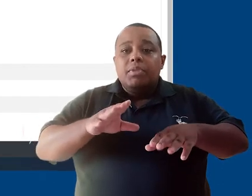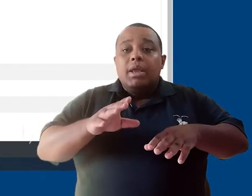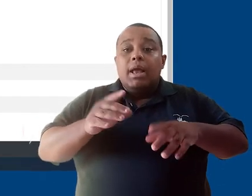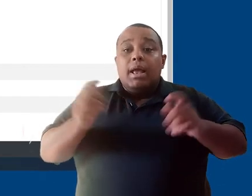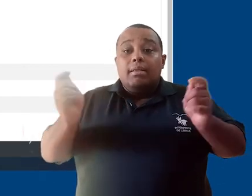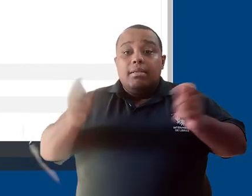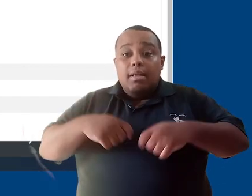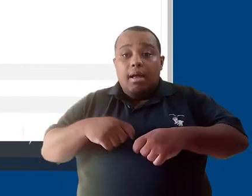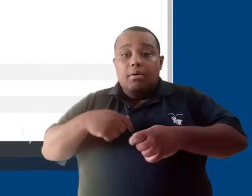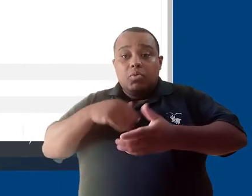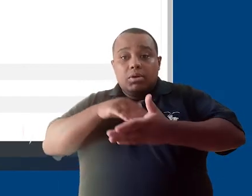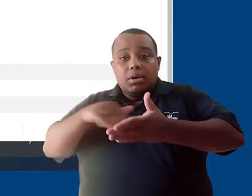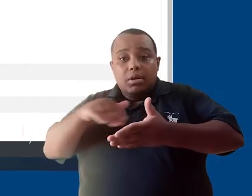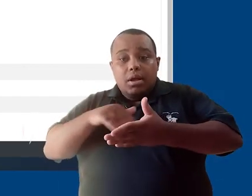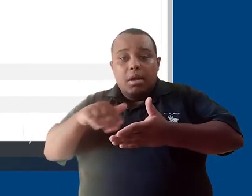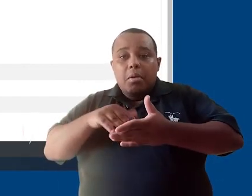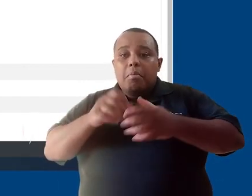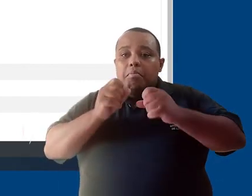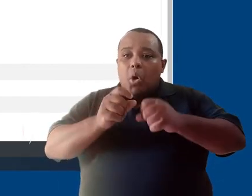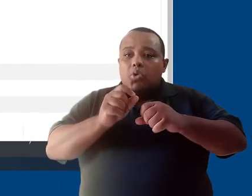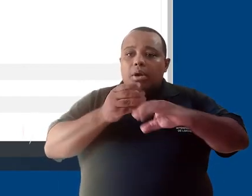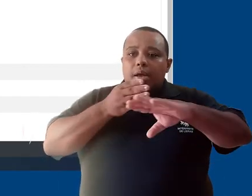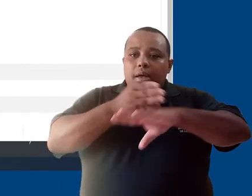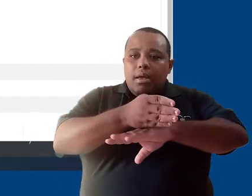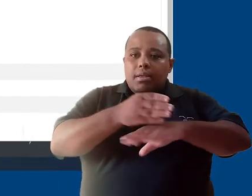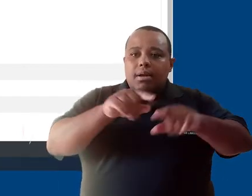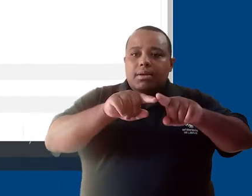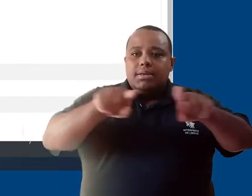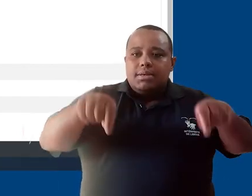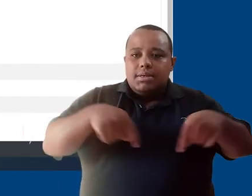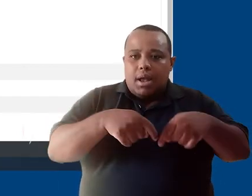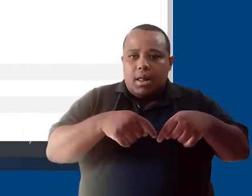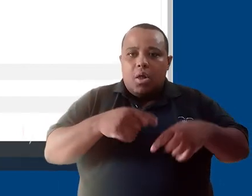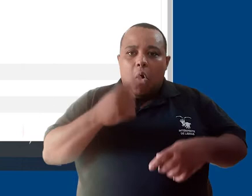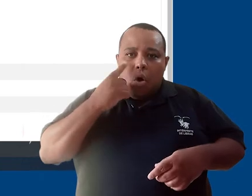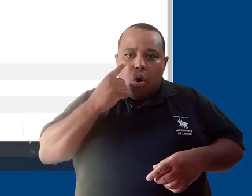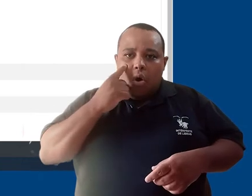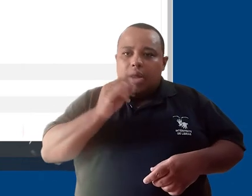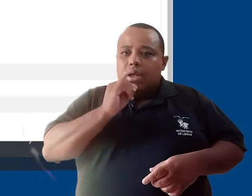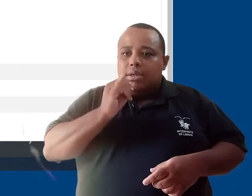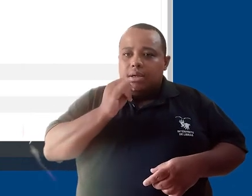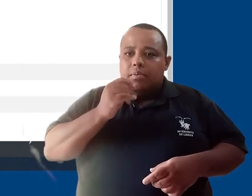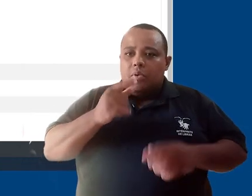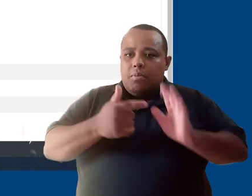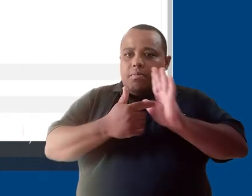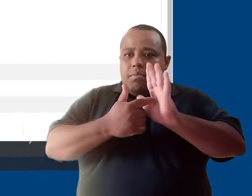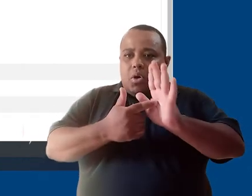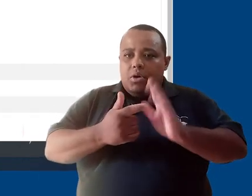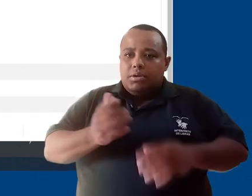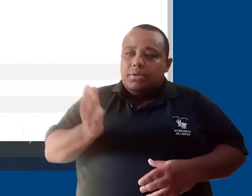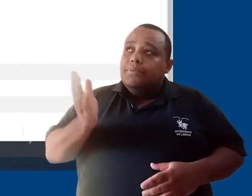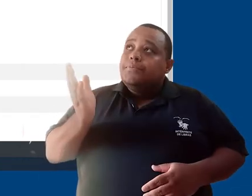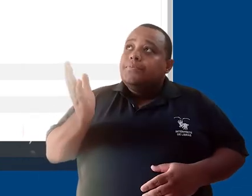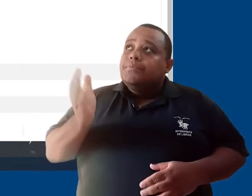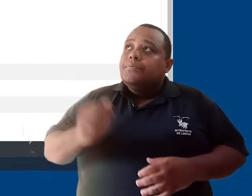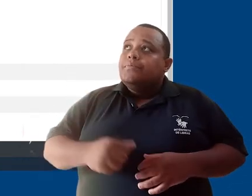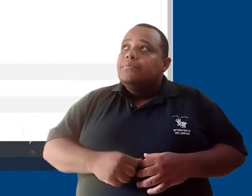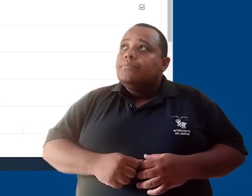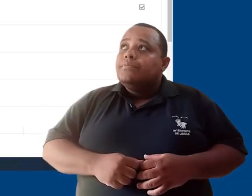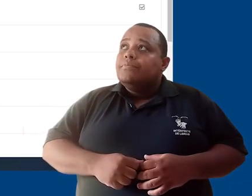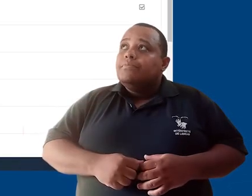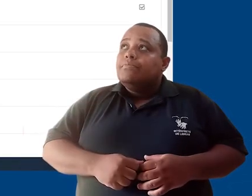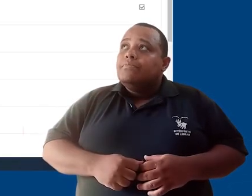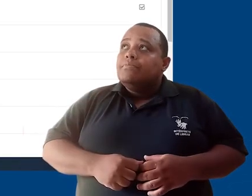nós podemos, como secretário, acessar essas salas. Eu vou clicar aqui na trilha de aprendizado do professor, que é uma